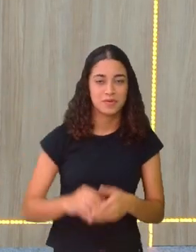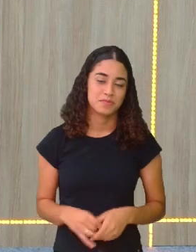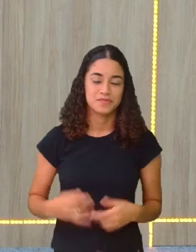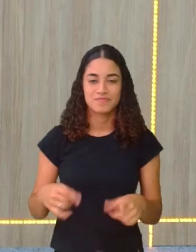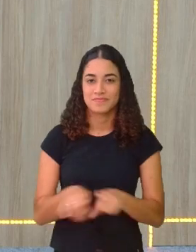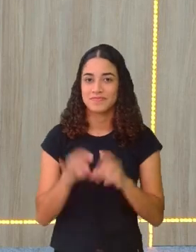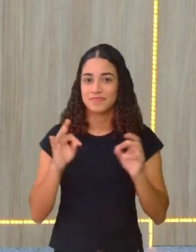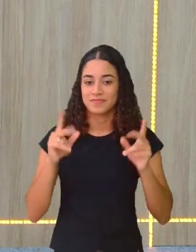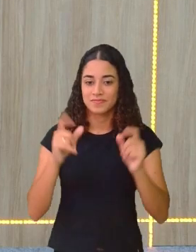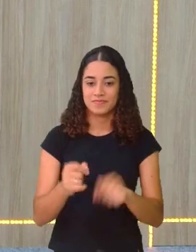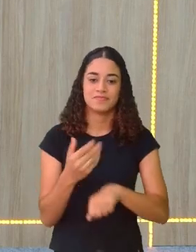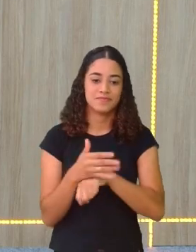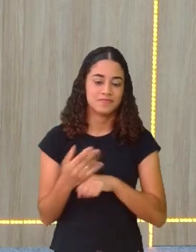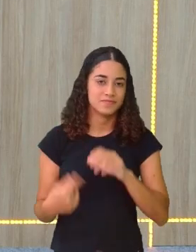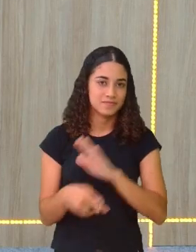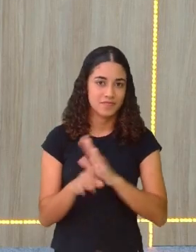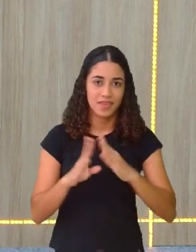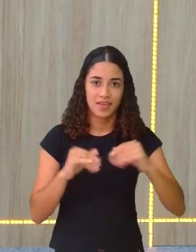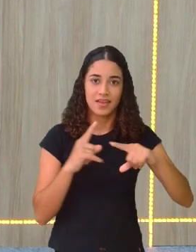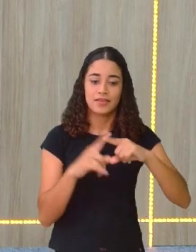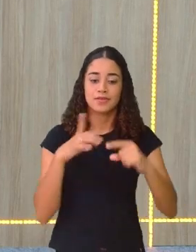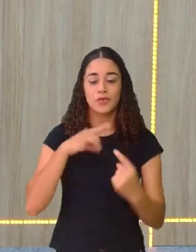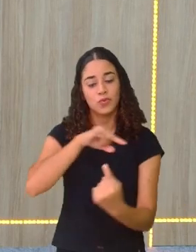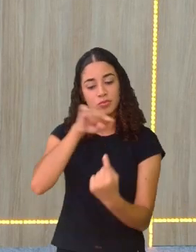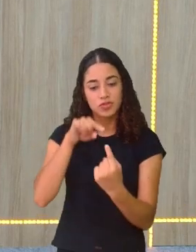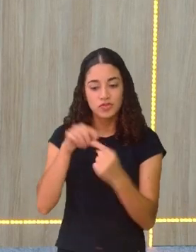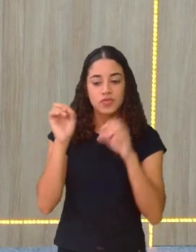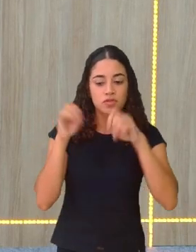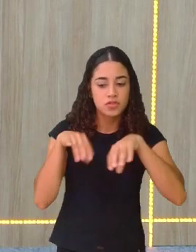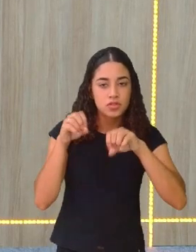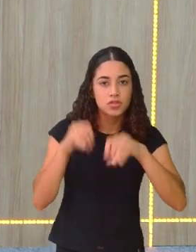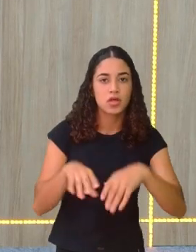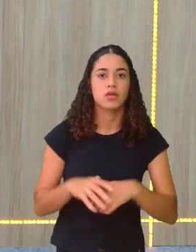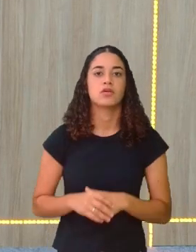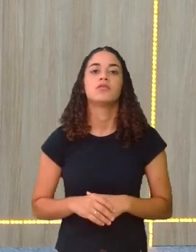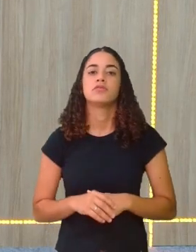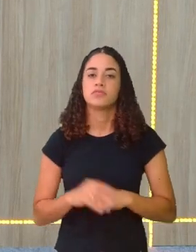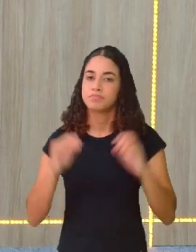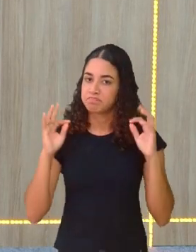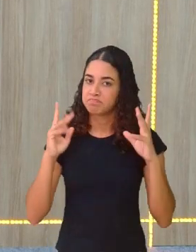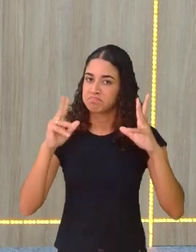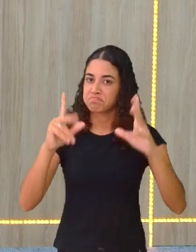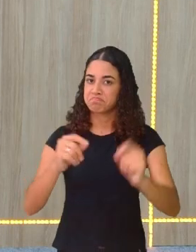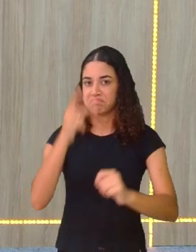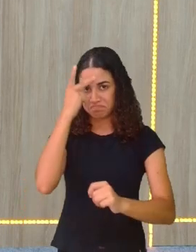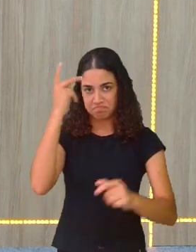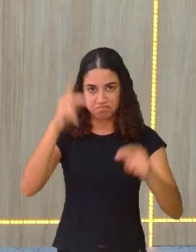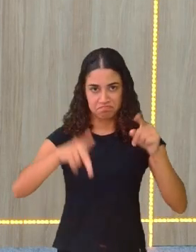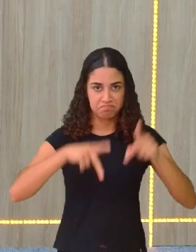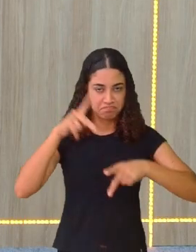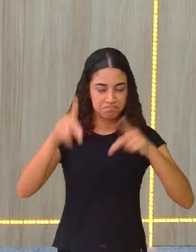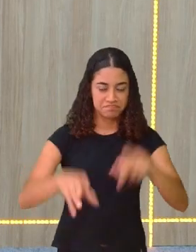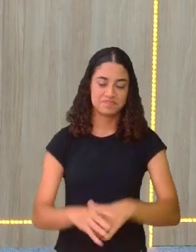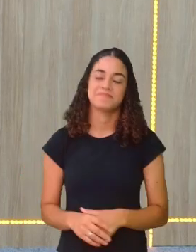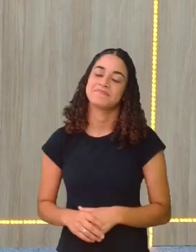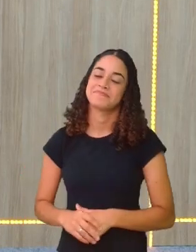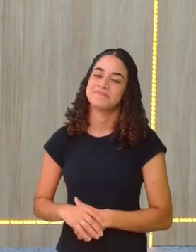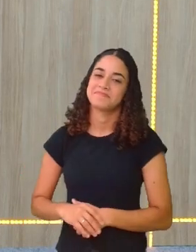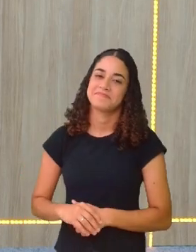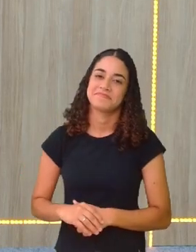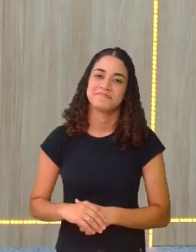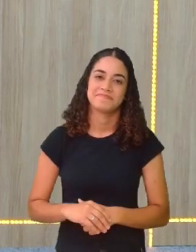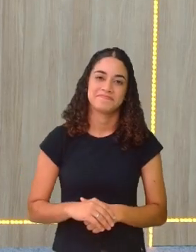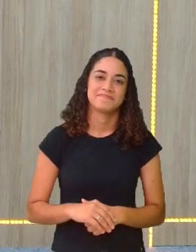atividades da igreja tinham essa finalidade, né? De educar, de catequizar, né? O povo, o povo